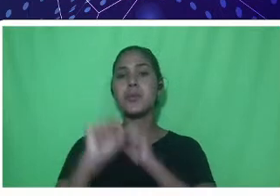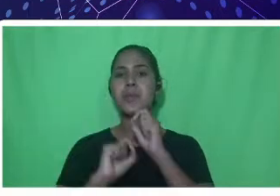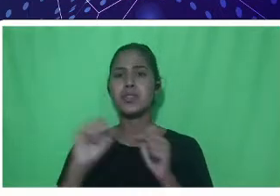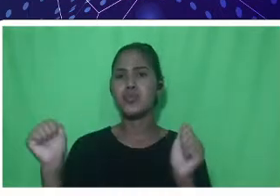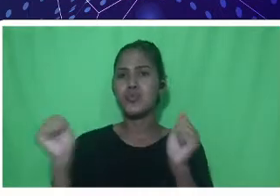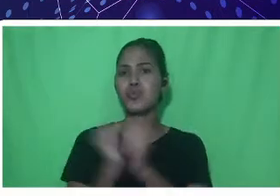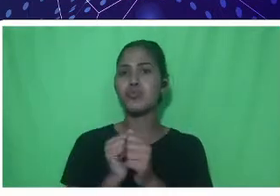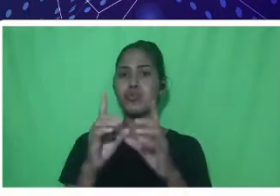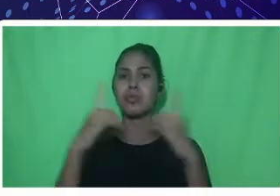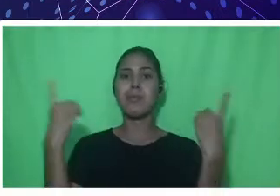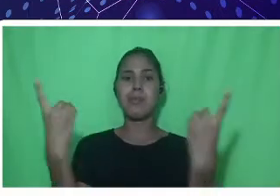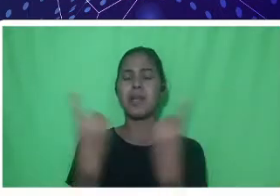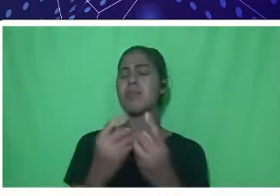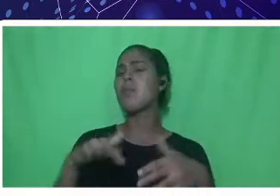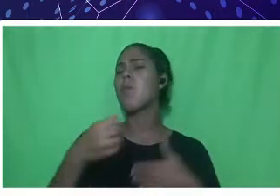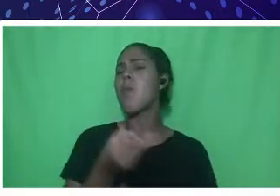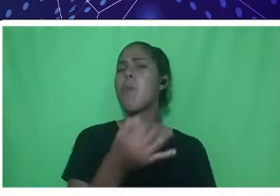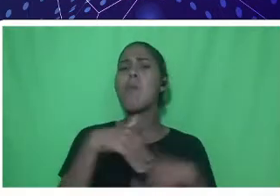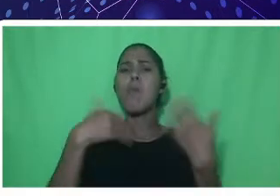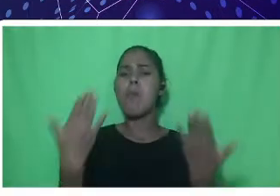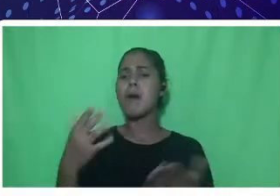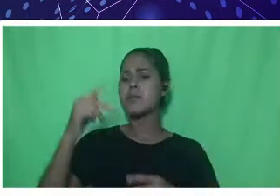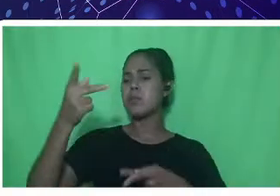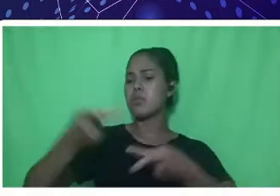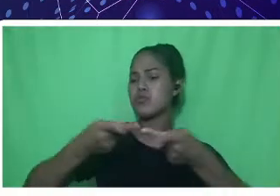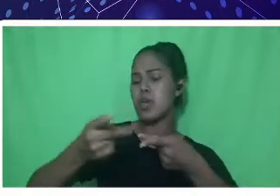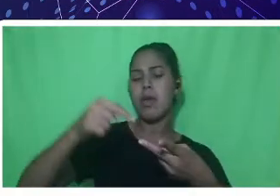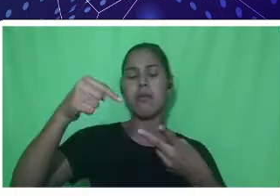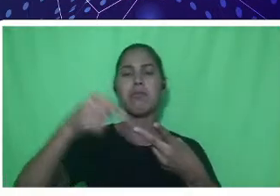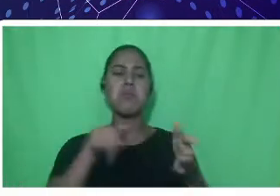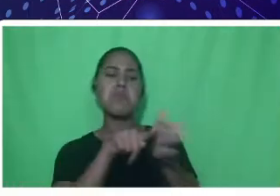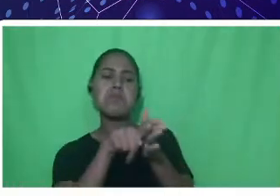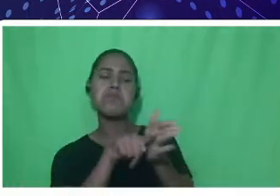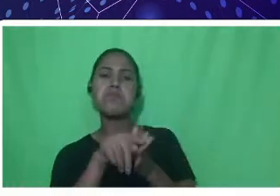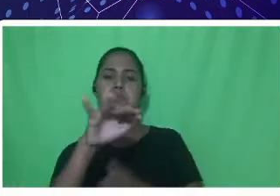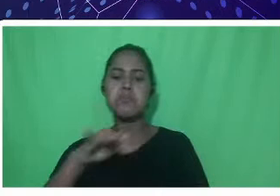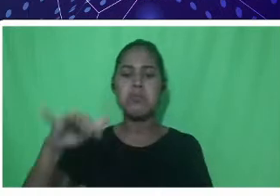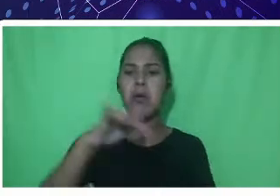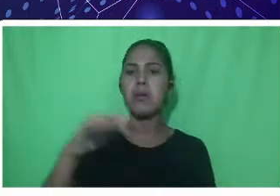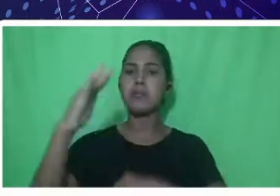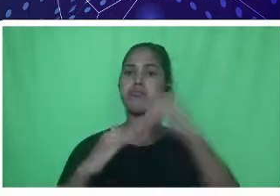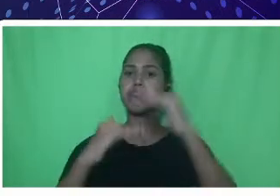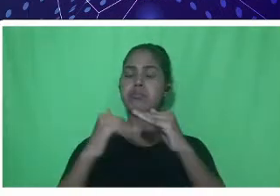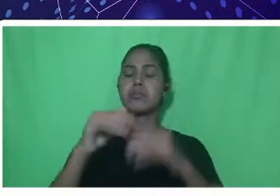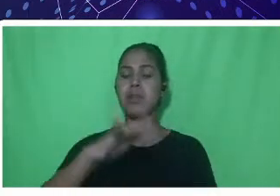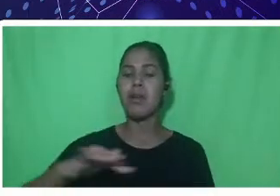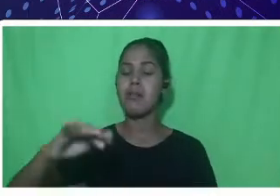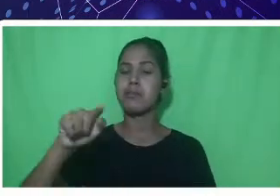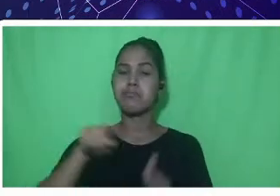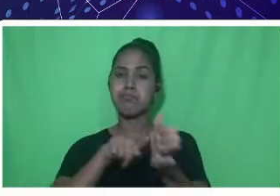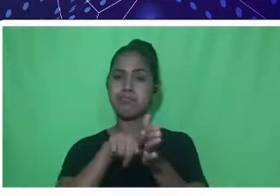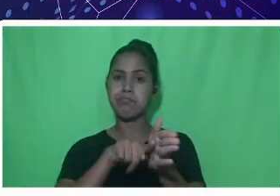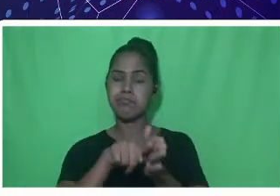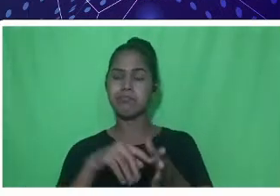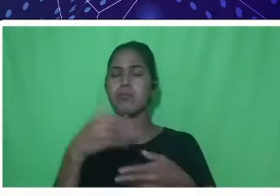os projetos, quais são as atividades que estão sendo executadas? Por exemplo, o que está tendo lá no departamento de zootecnia hoje? O que está sendo